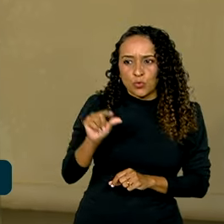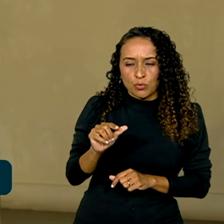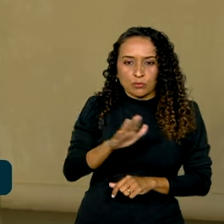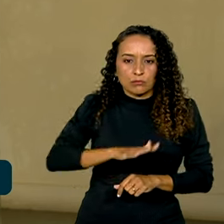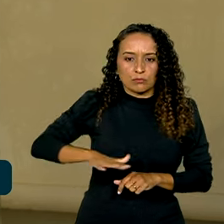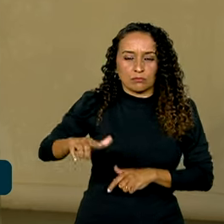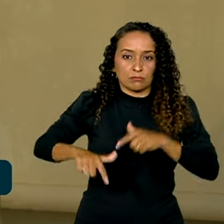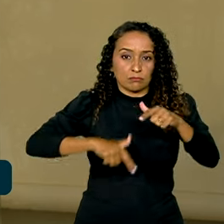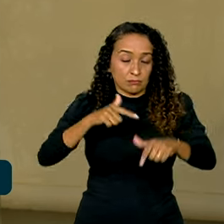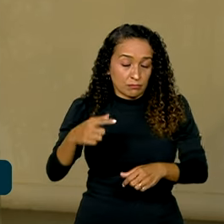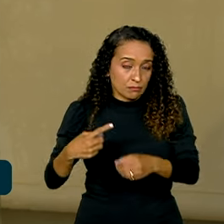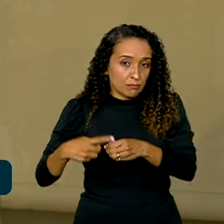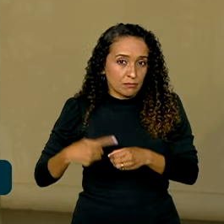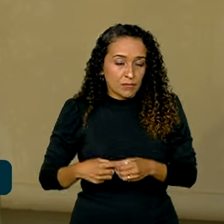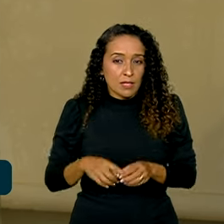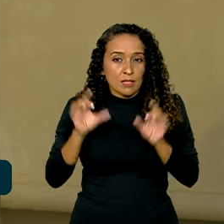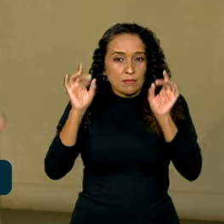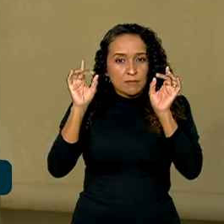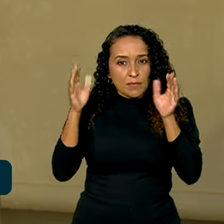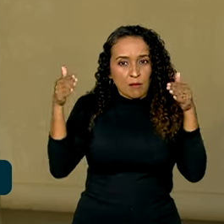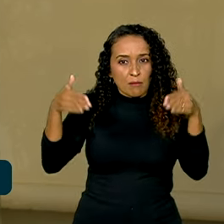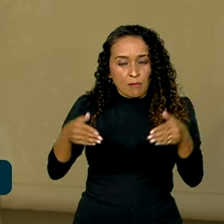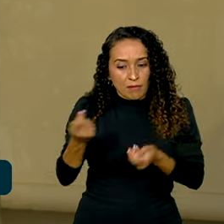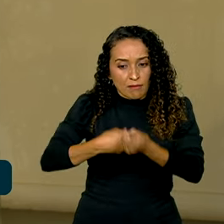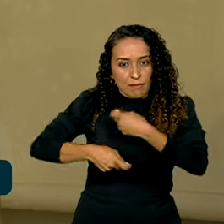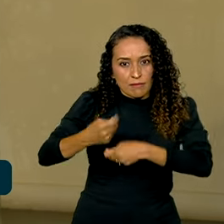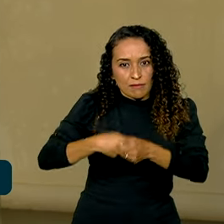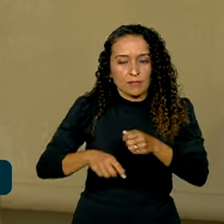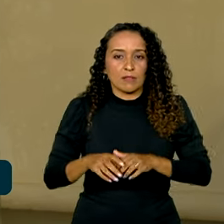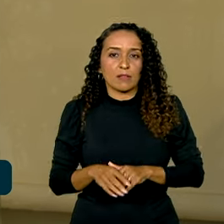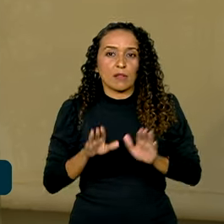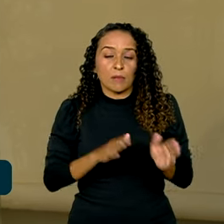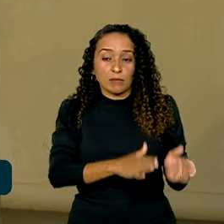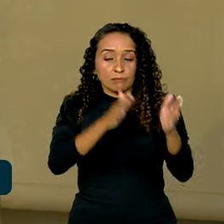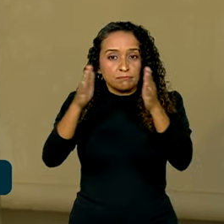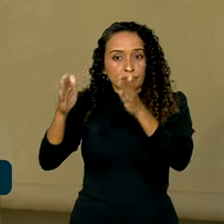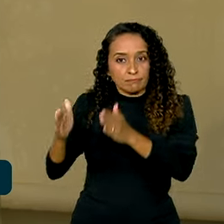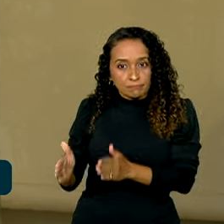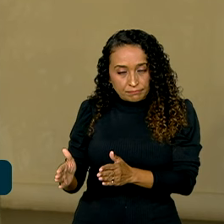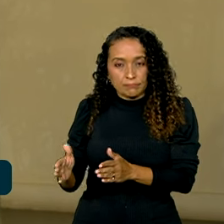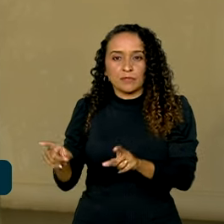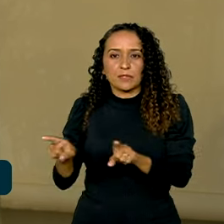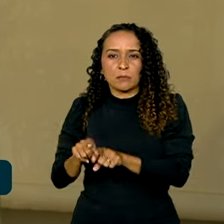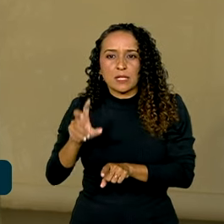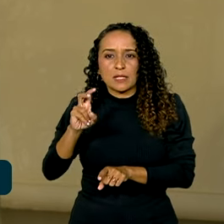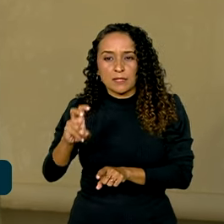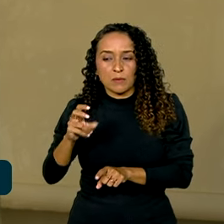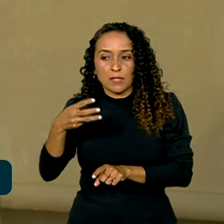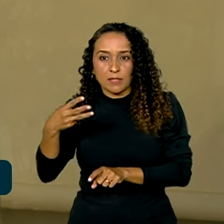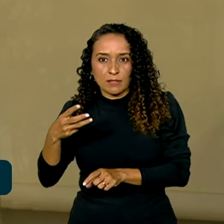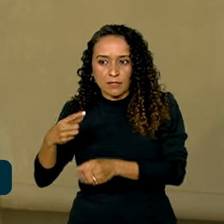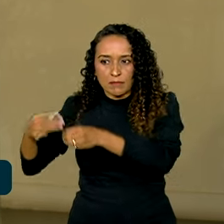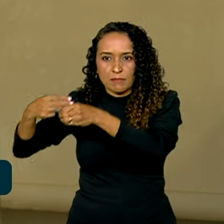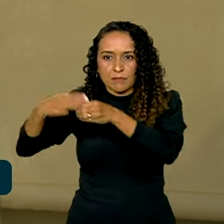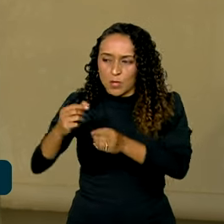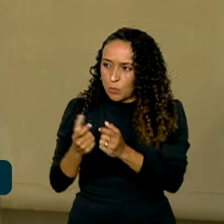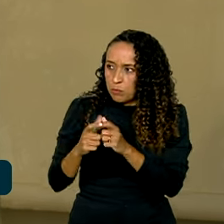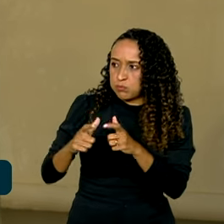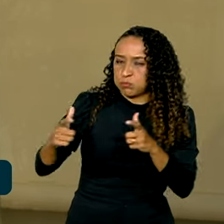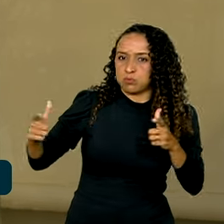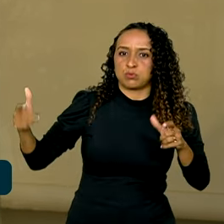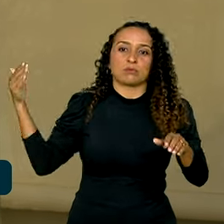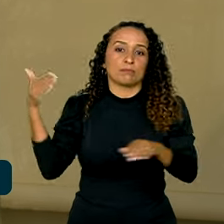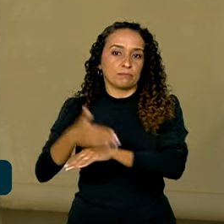serviços dessa cidade, especialmente serviços financeiros. Mas por outro lado, 53 municípios tiveram crescimento